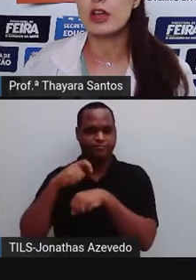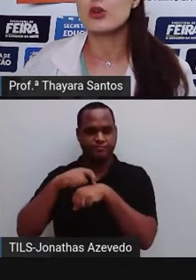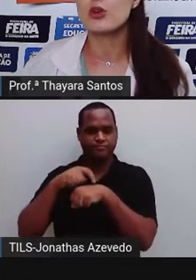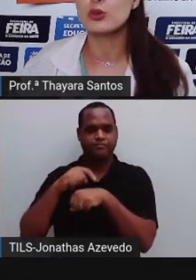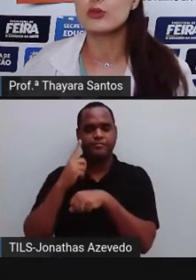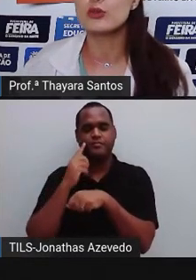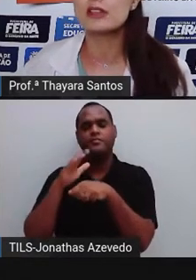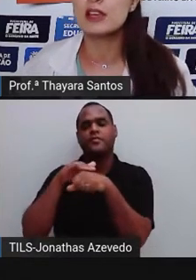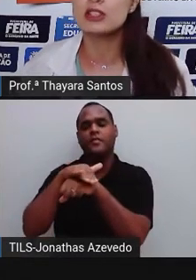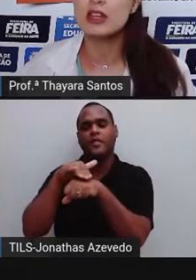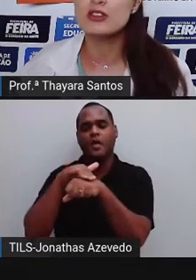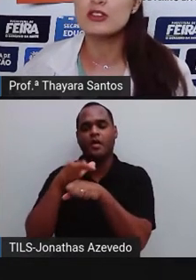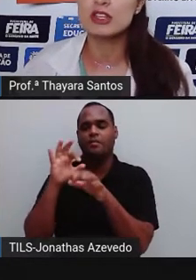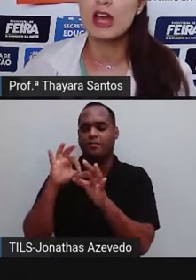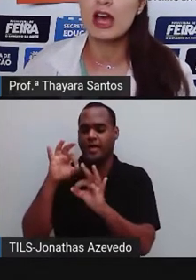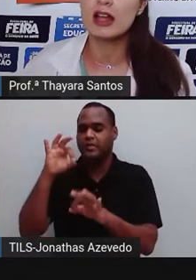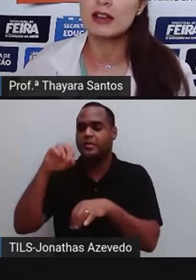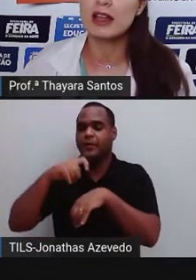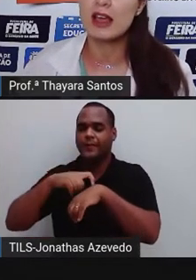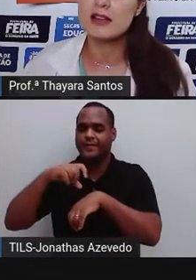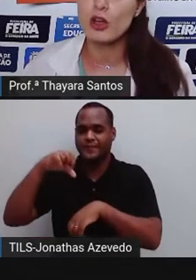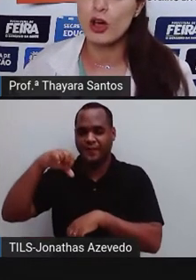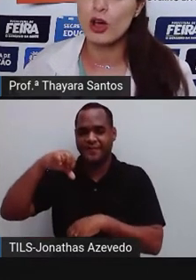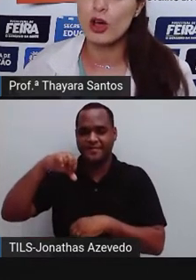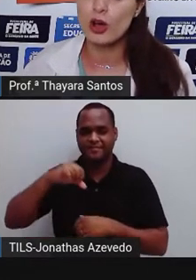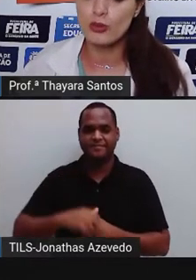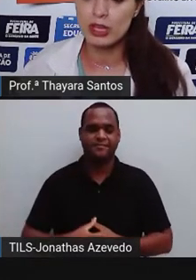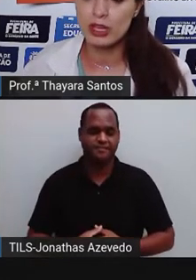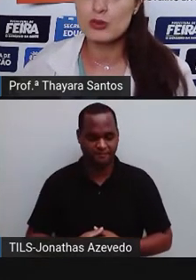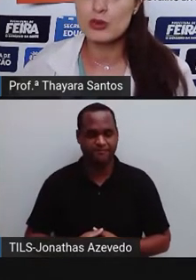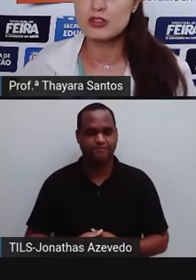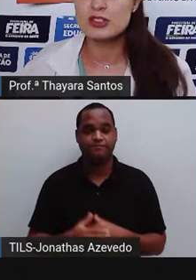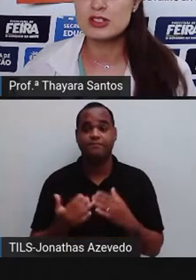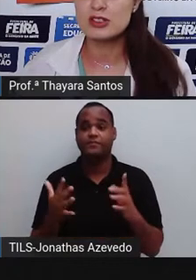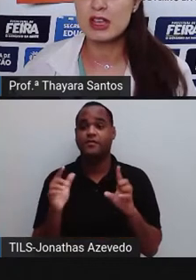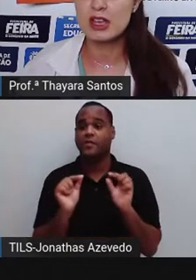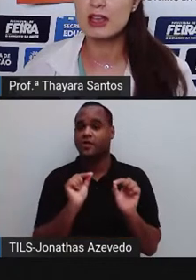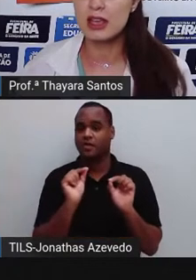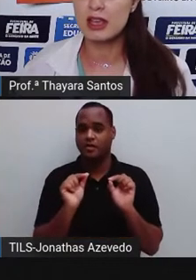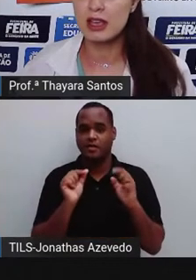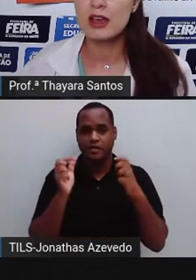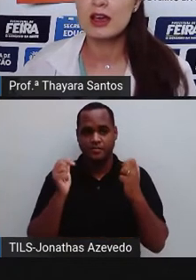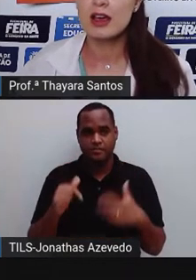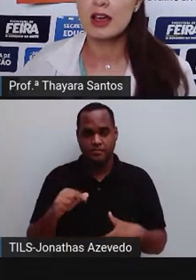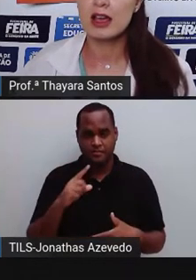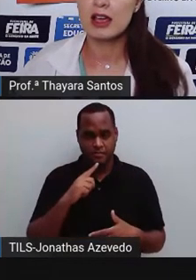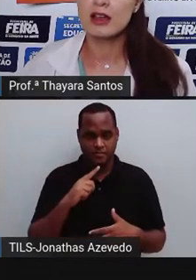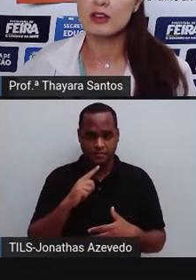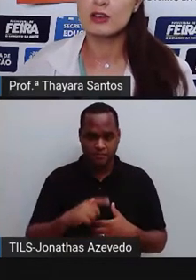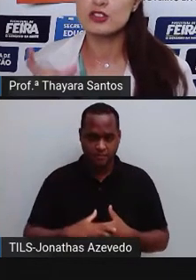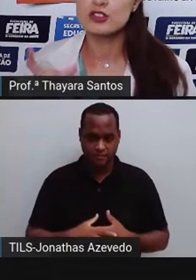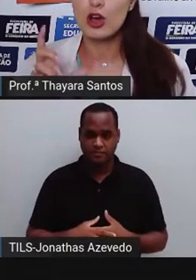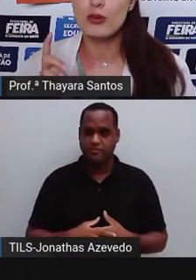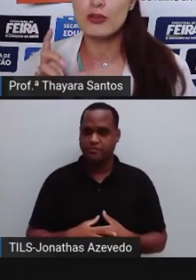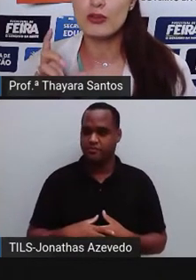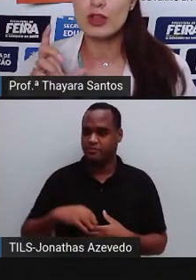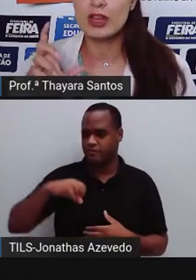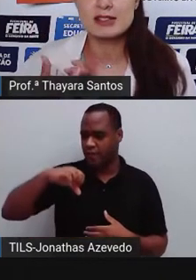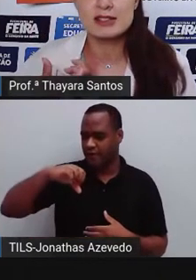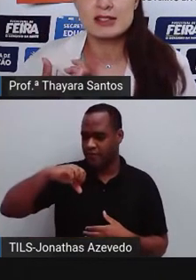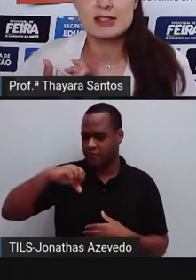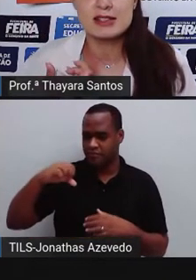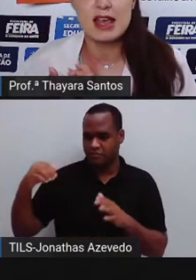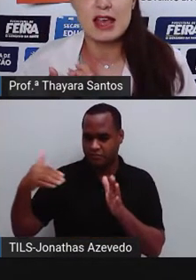horário noturno vai ser estendida até às 9. Isso quer dizer que de 9